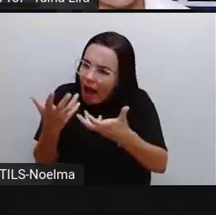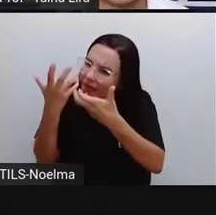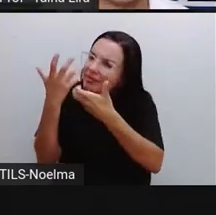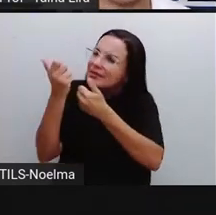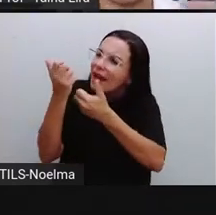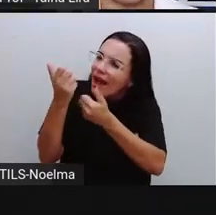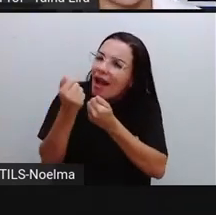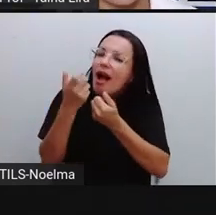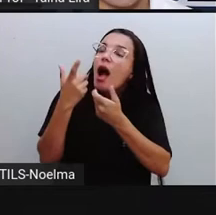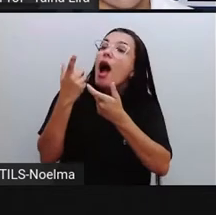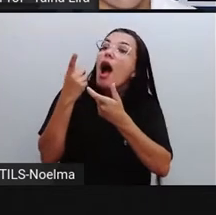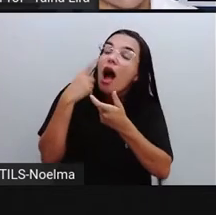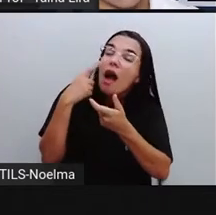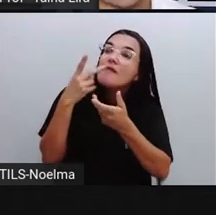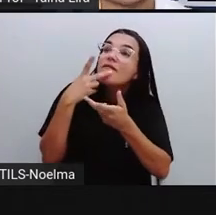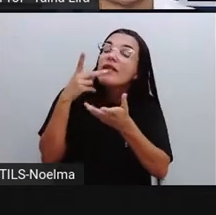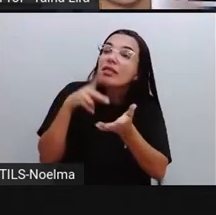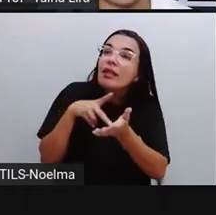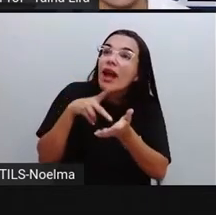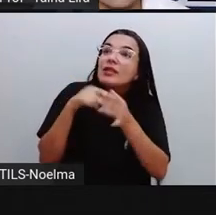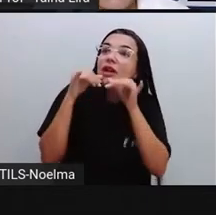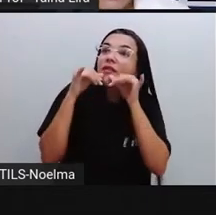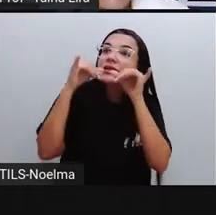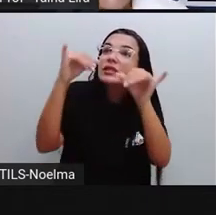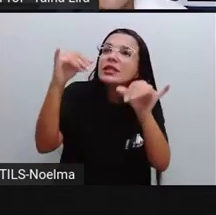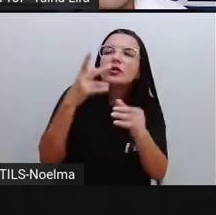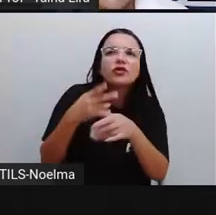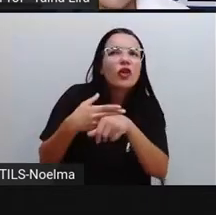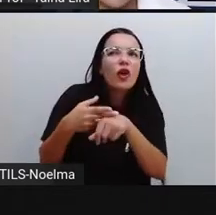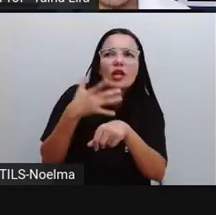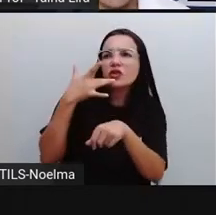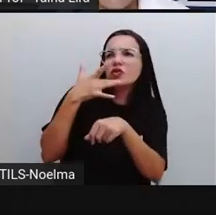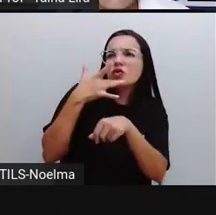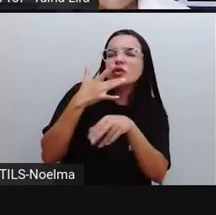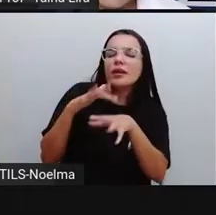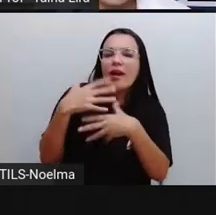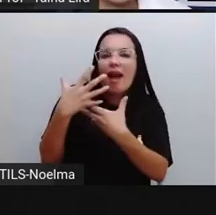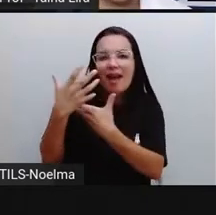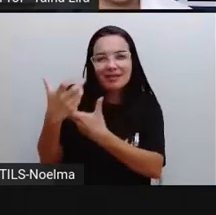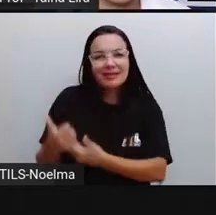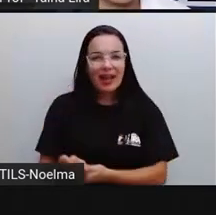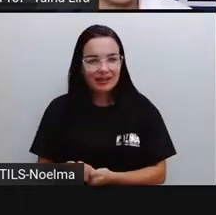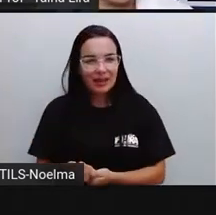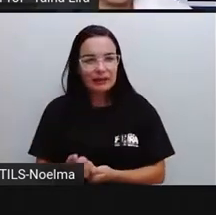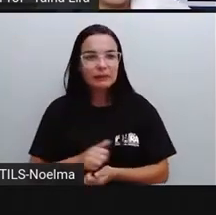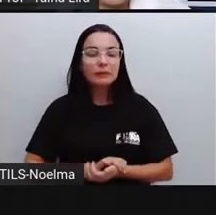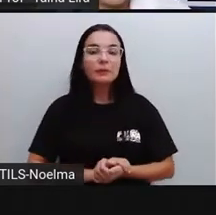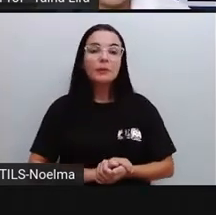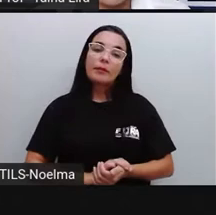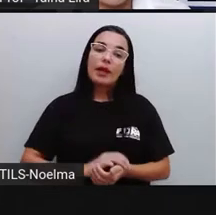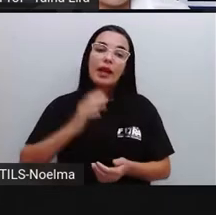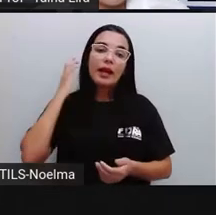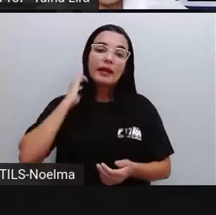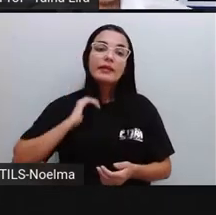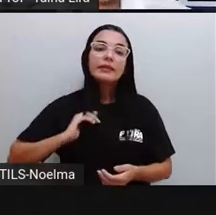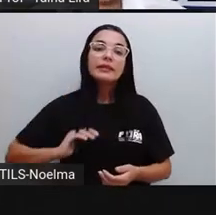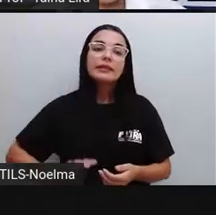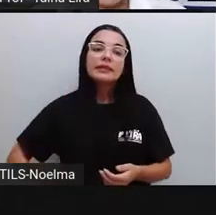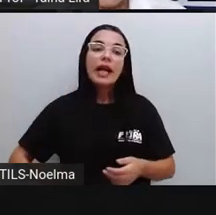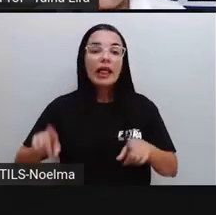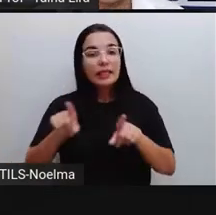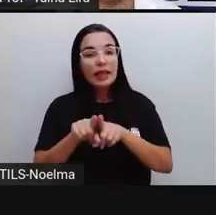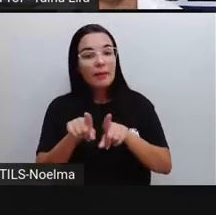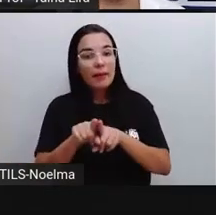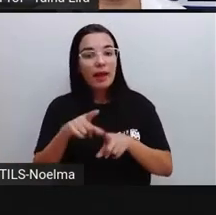ali a comprar aquele chocolate pra experimentar, tá bom? E também existem textos publicitários que não